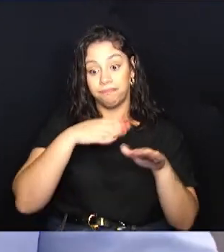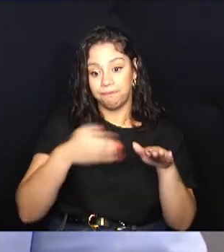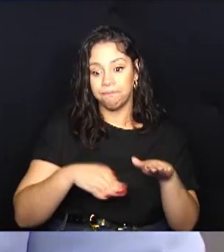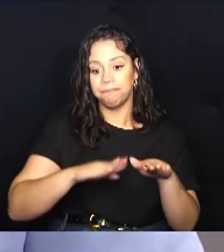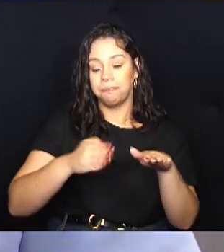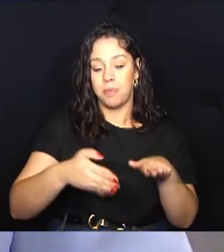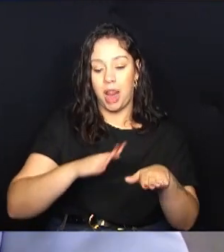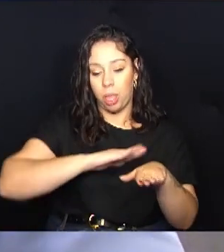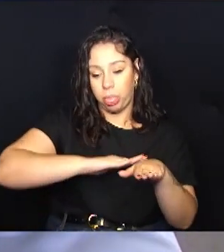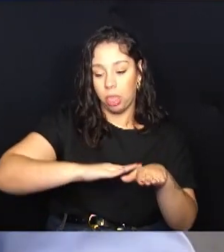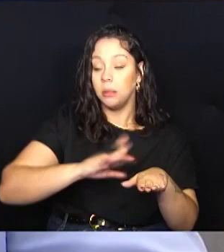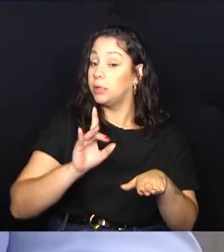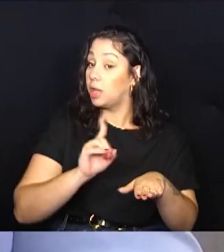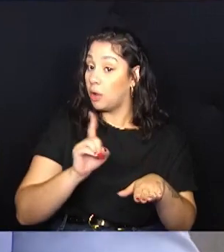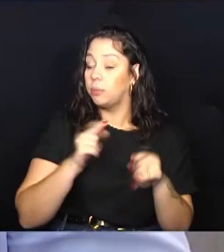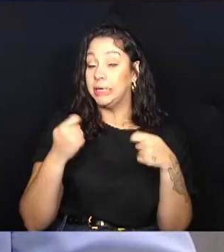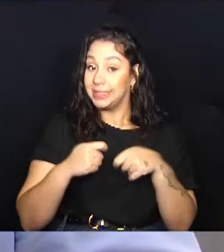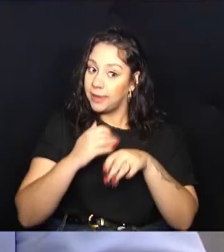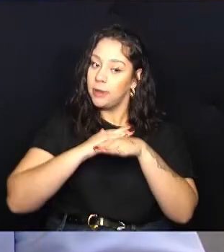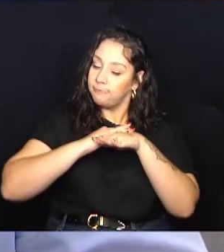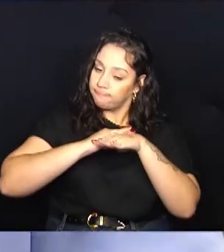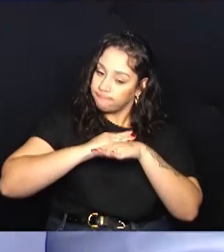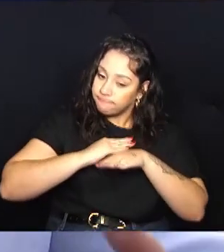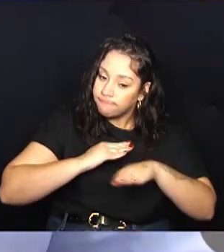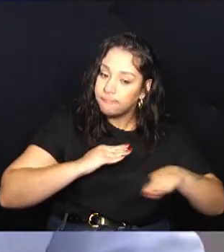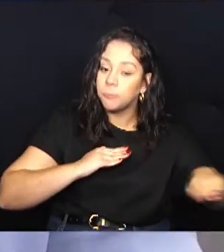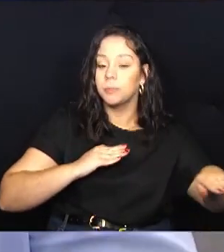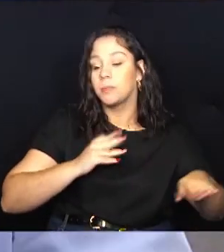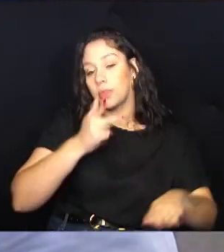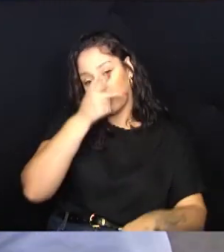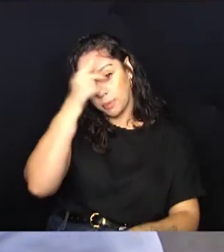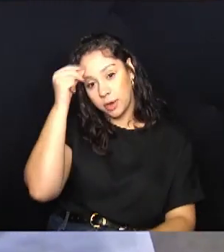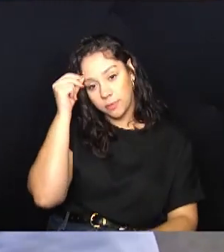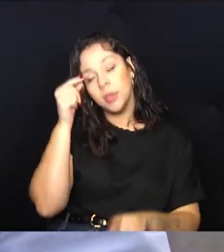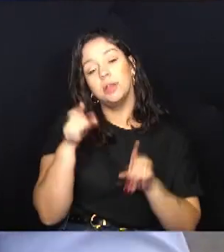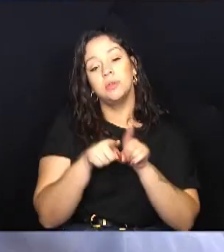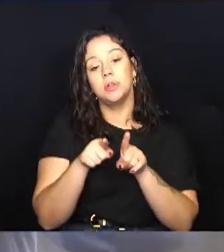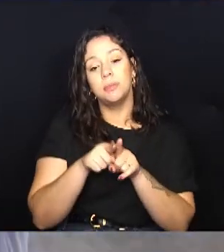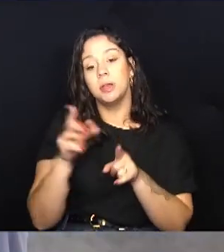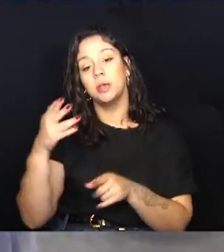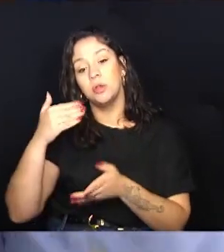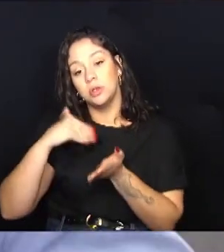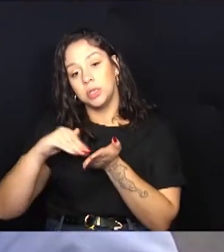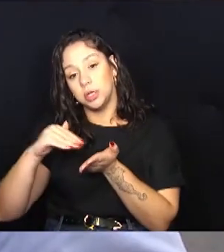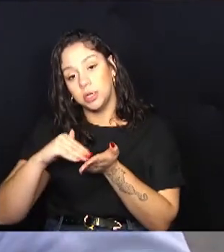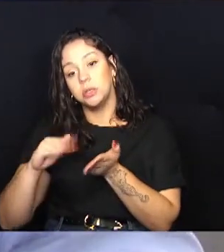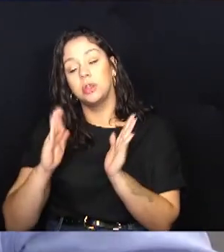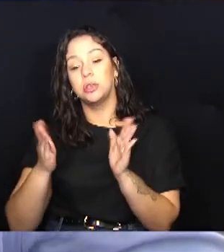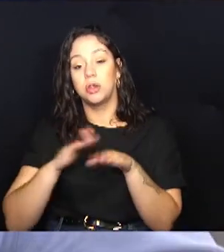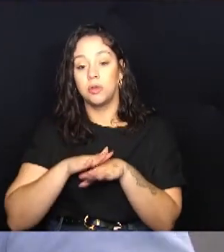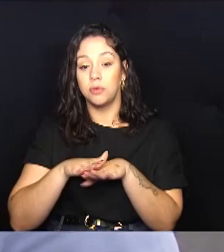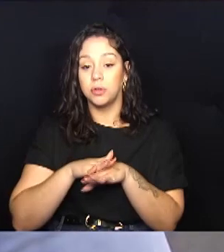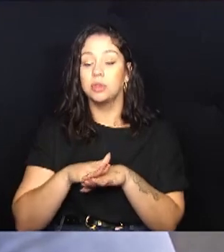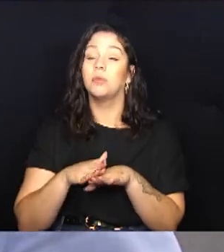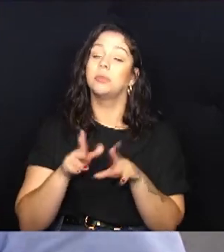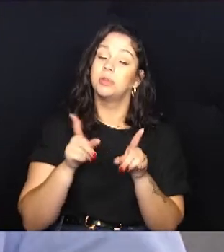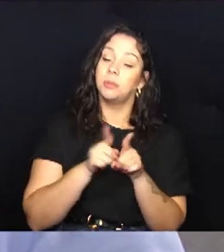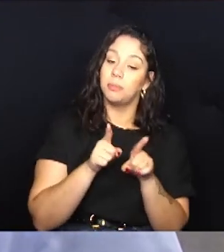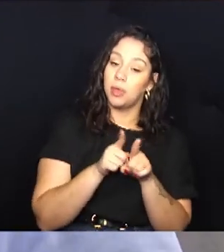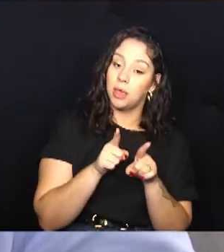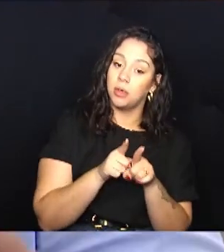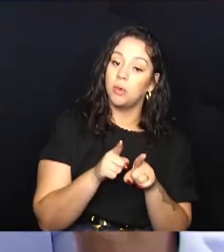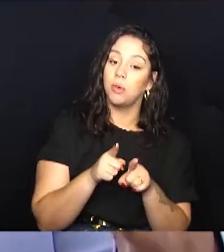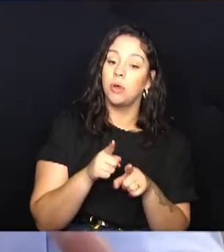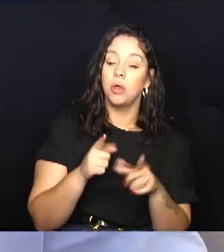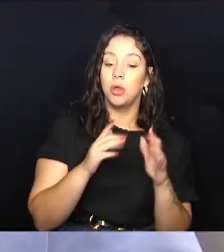Isso foi entendido pelo prefeito, entendido pelo secretário, conversamos com as escolas, conversamos com os moradores, foi feito sempre